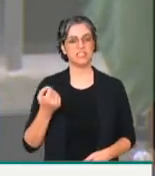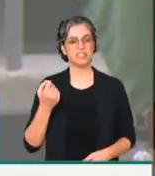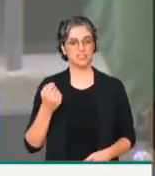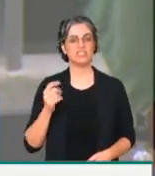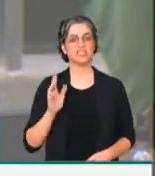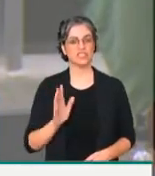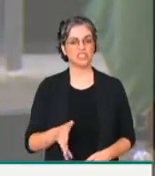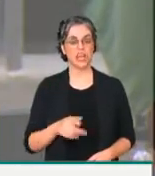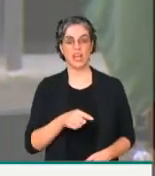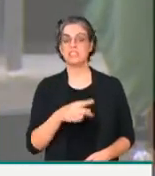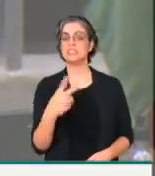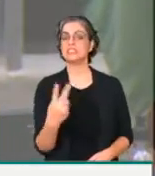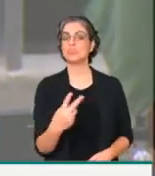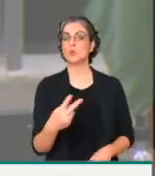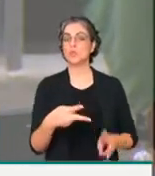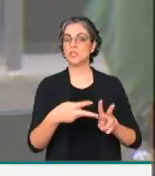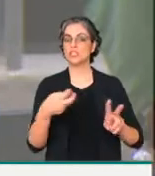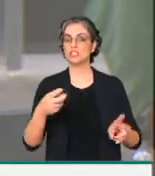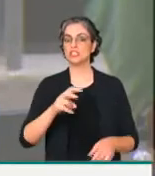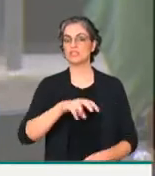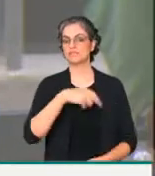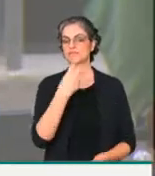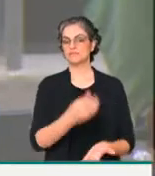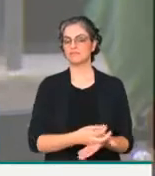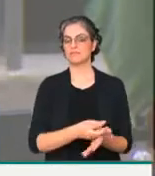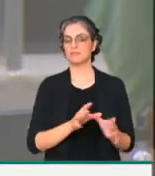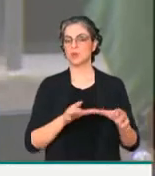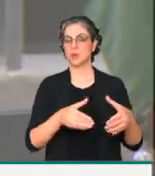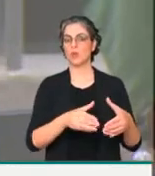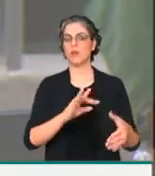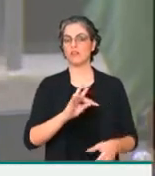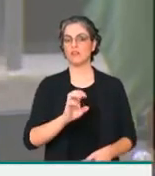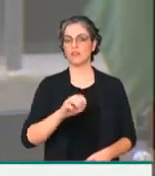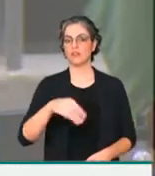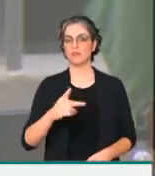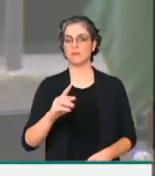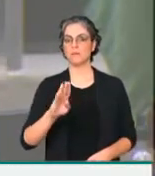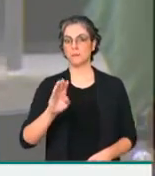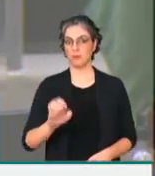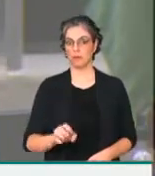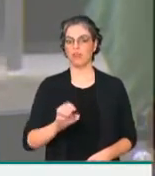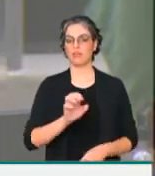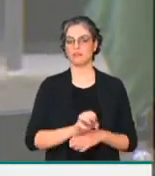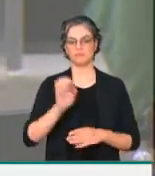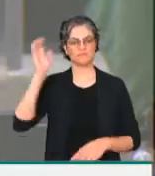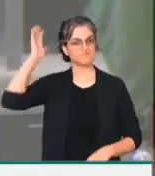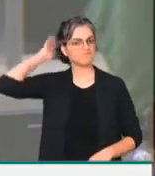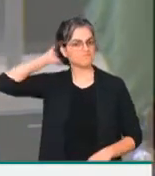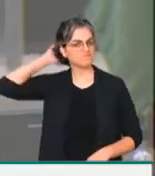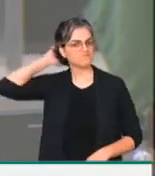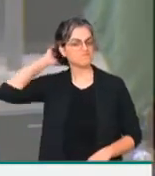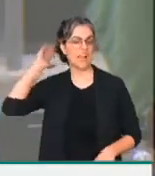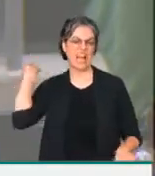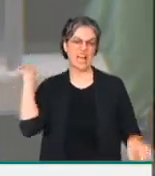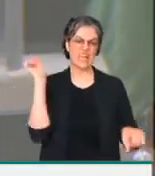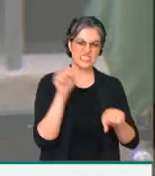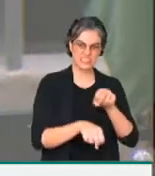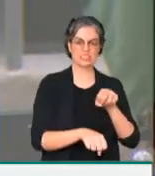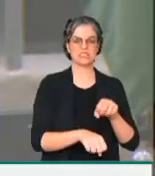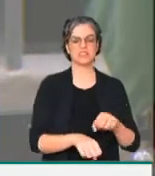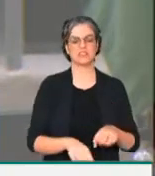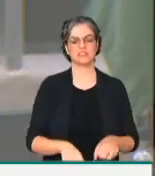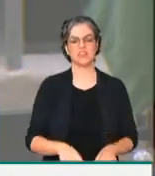segundo indígena tembé assassinado no Pará. E as vidas